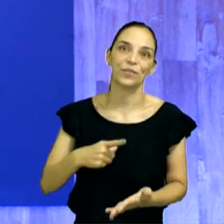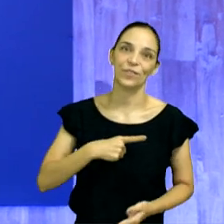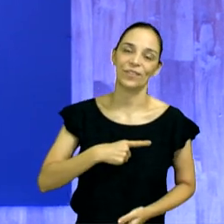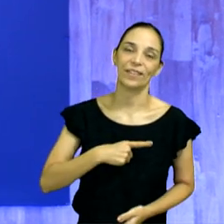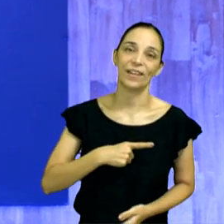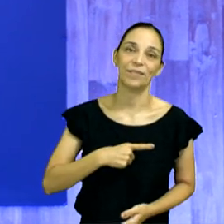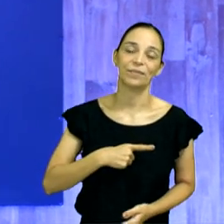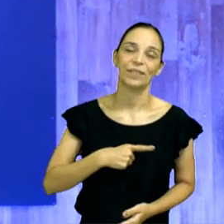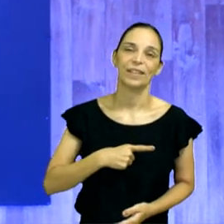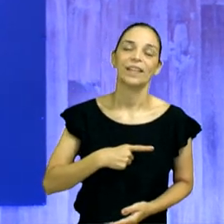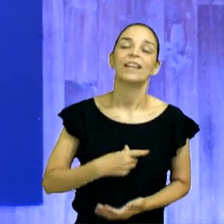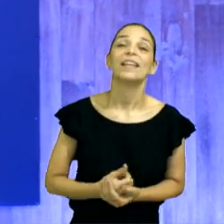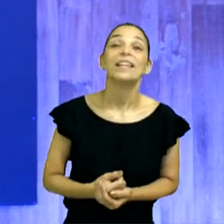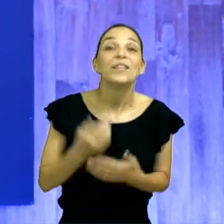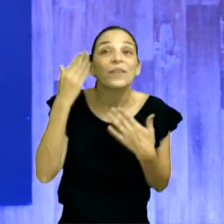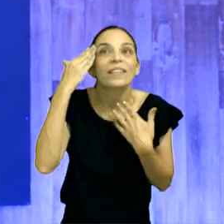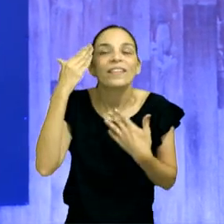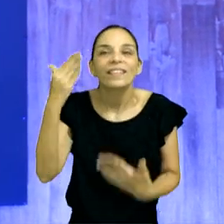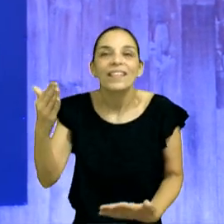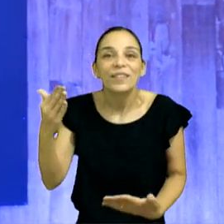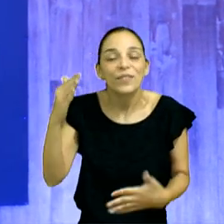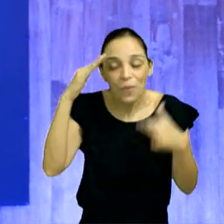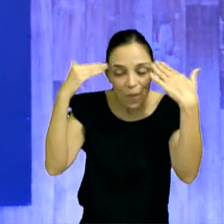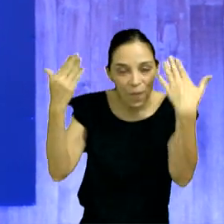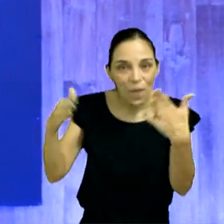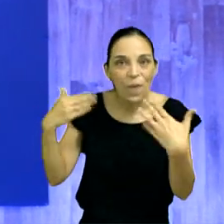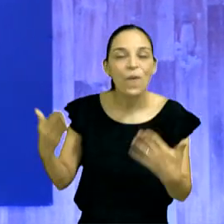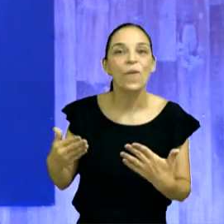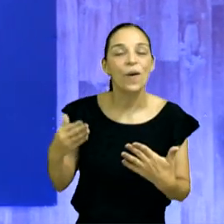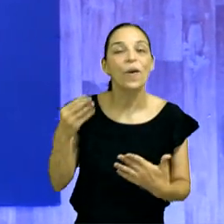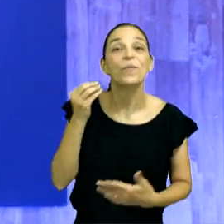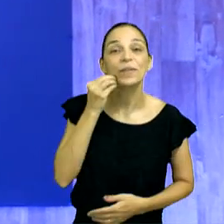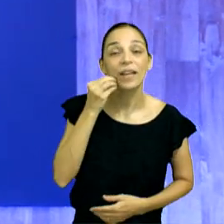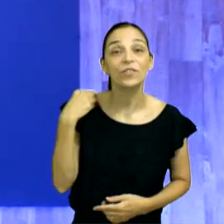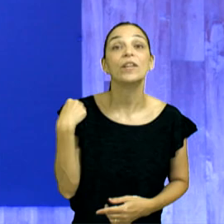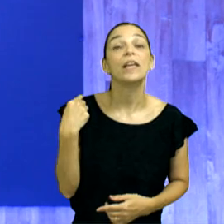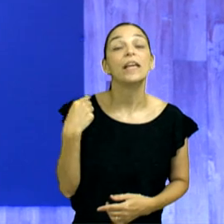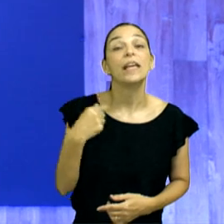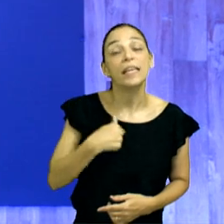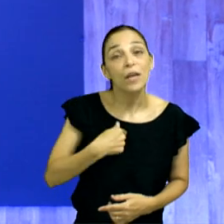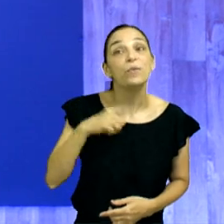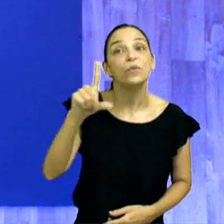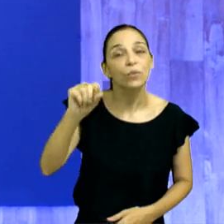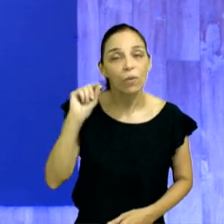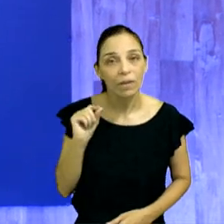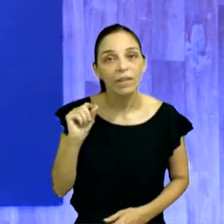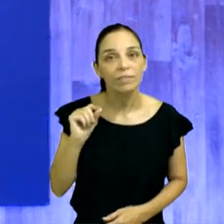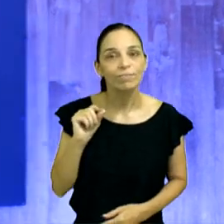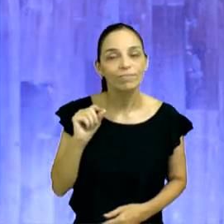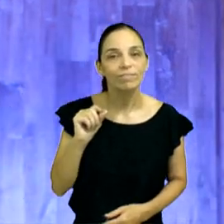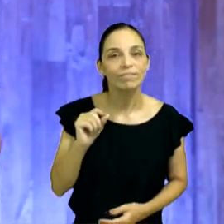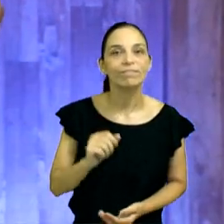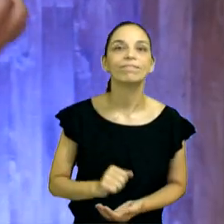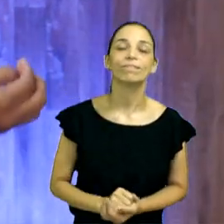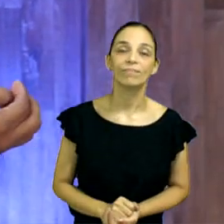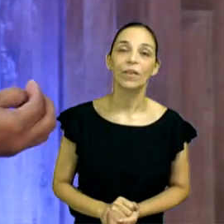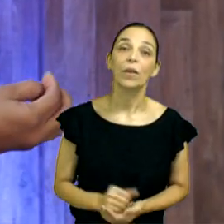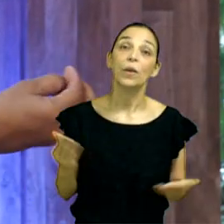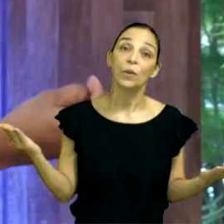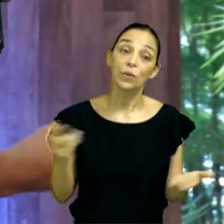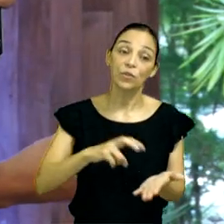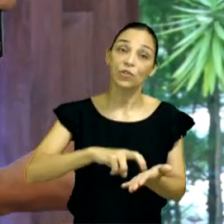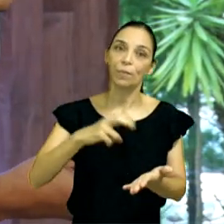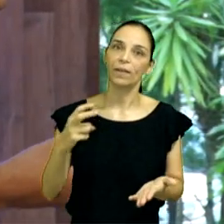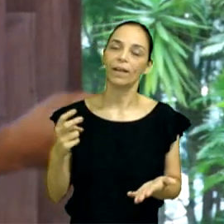por esta honra, por esse privilégio. E eu fiz uma escolha, eu fiz uma opção. E nesta manhã eu queria